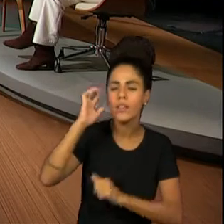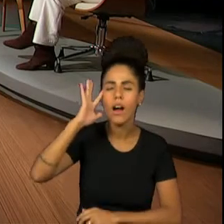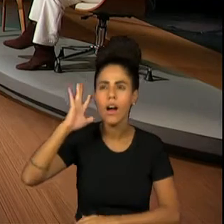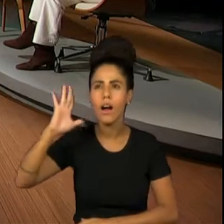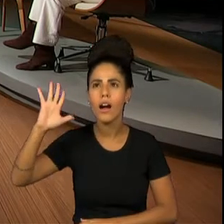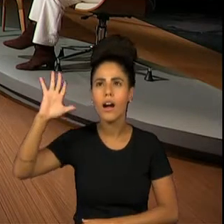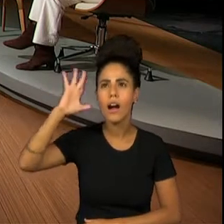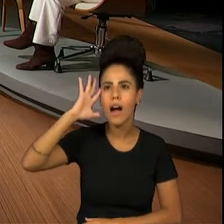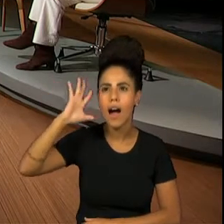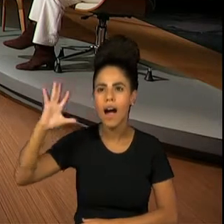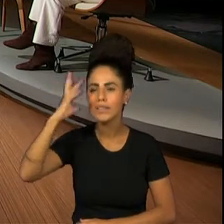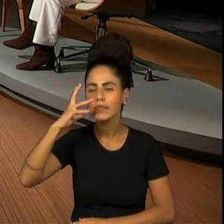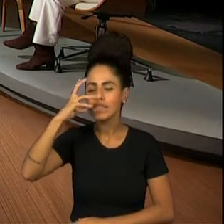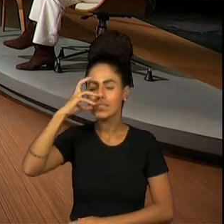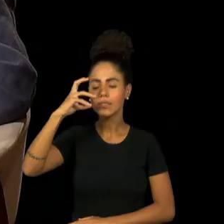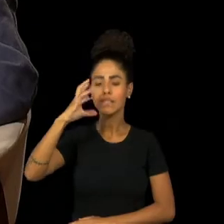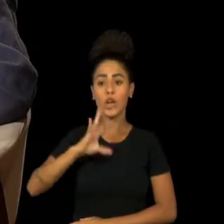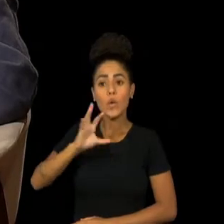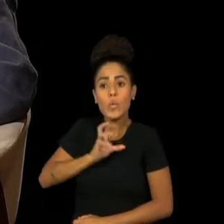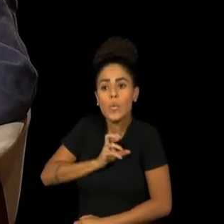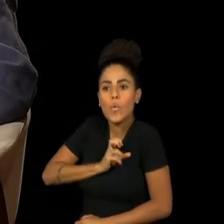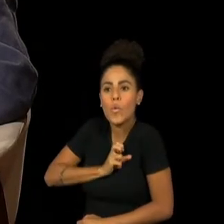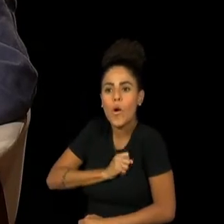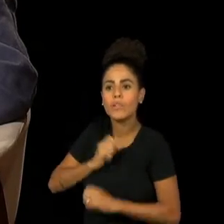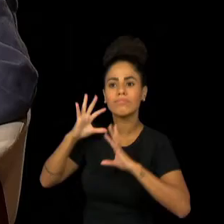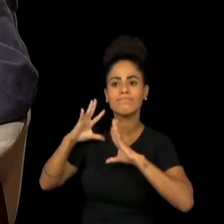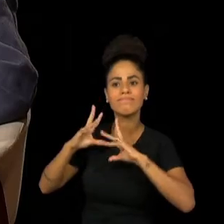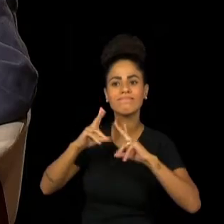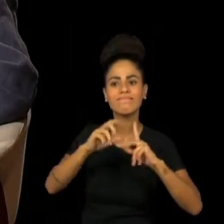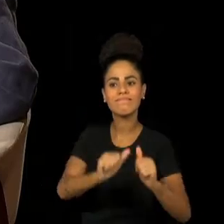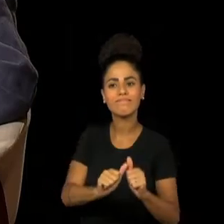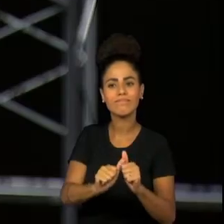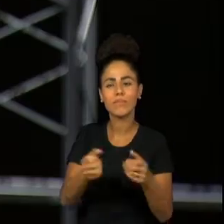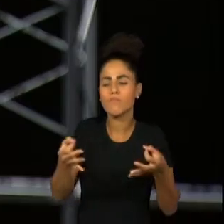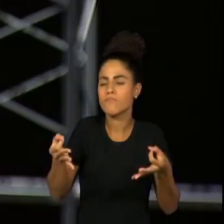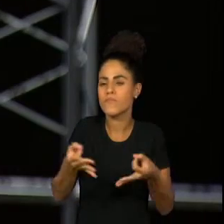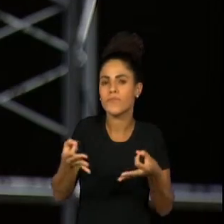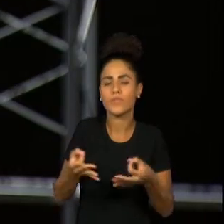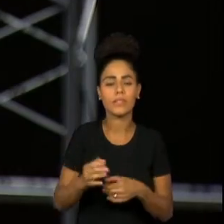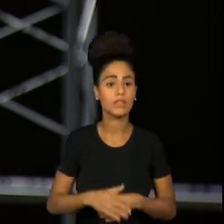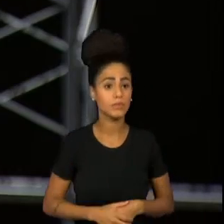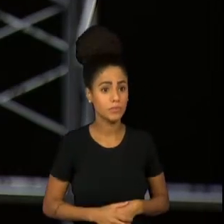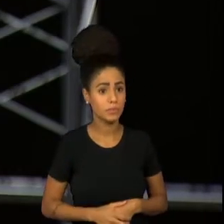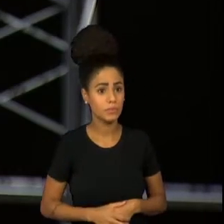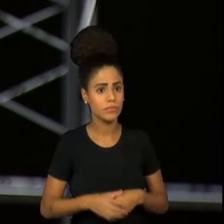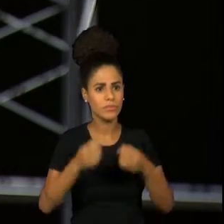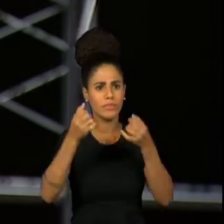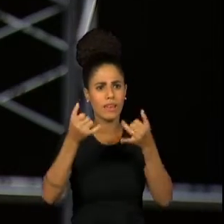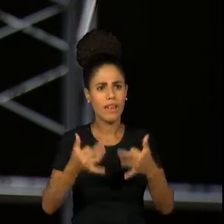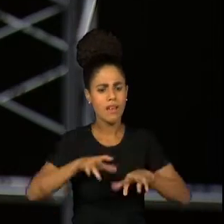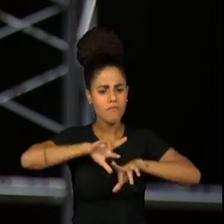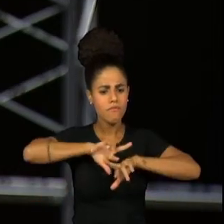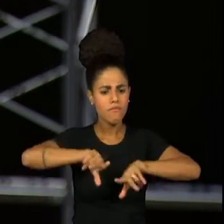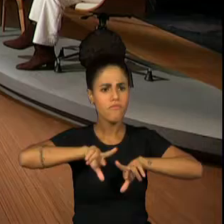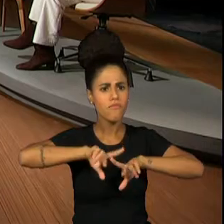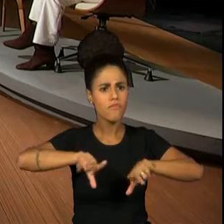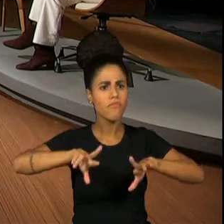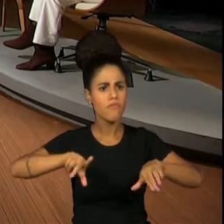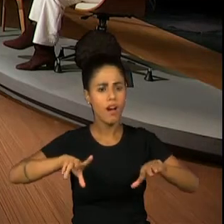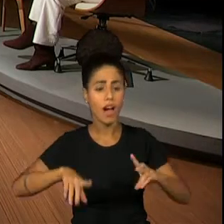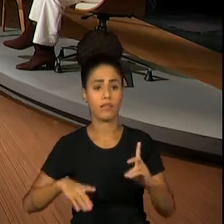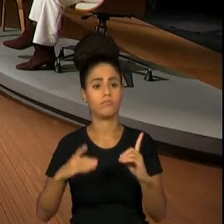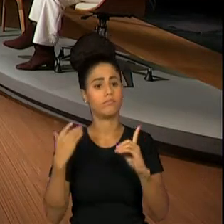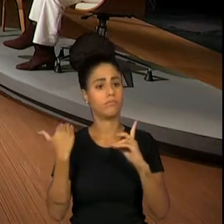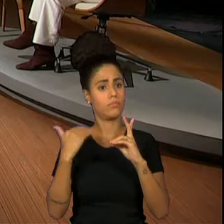de vida, uma riqueza humana. E, como você falou, foram vários espetáculos. Macunaíma, Nelson